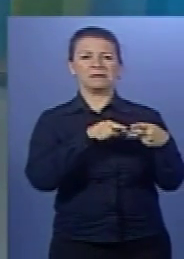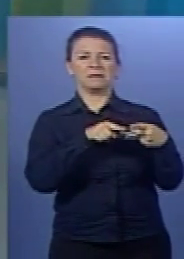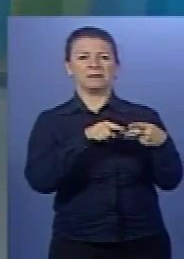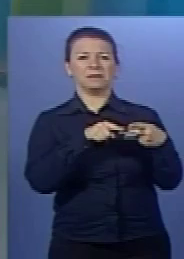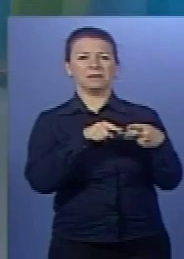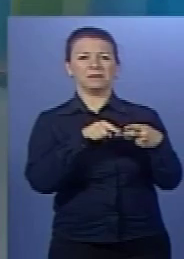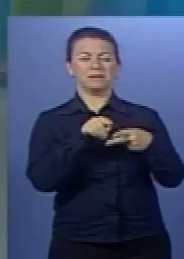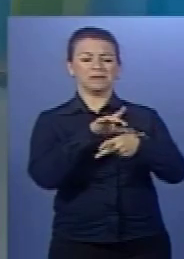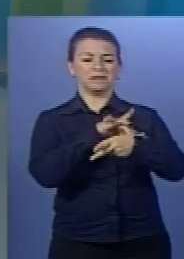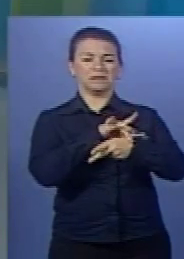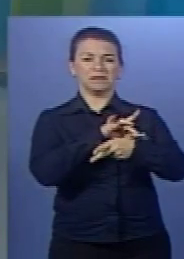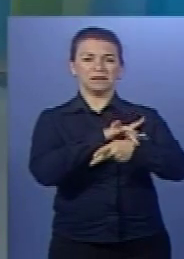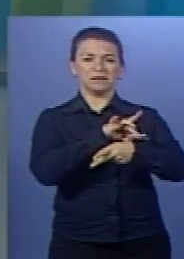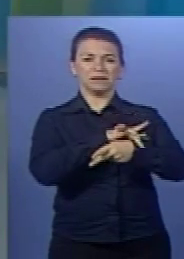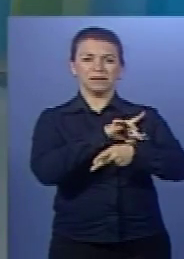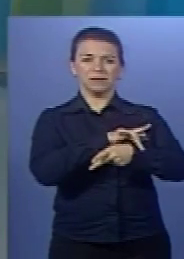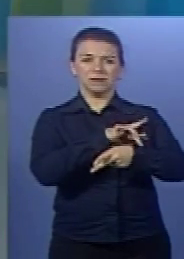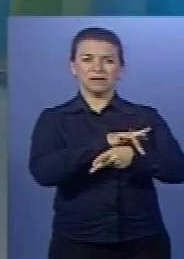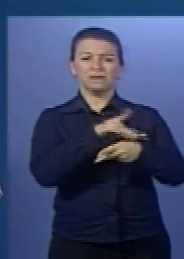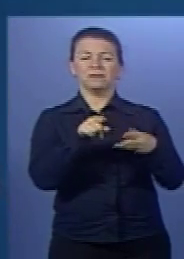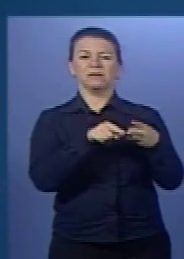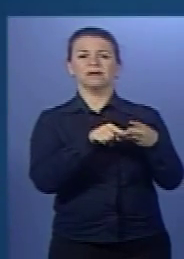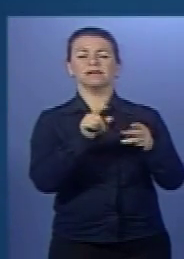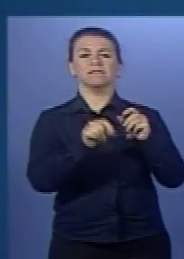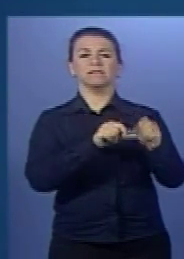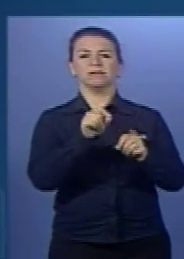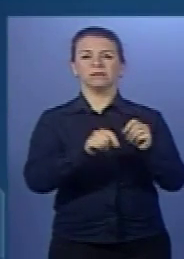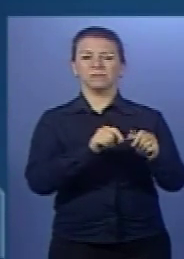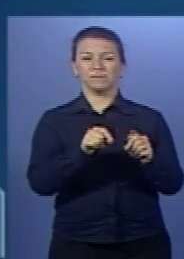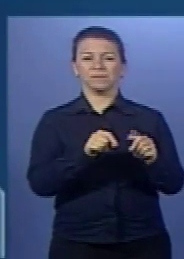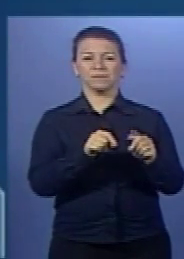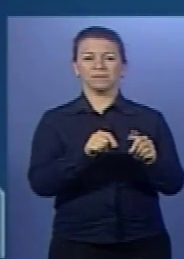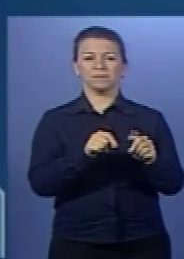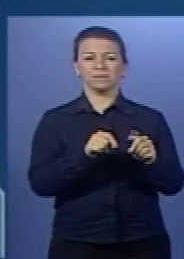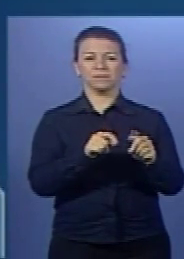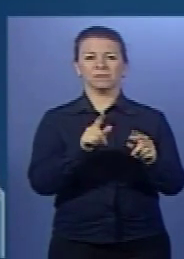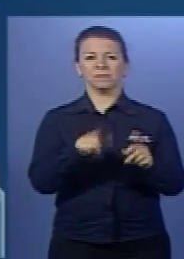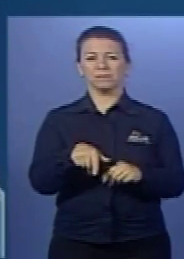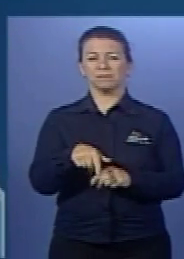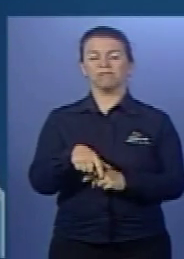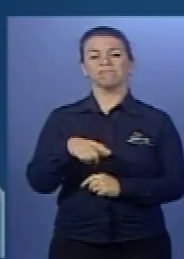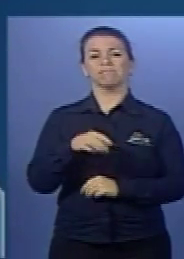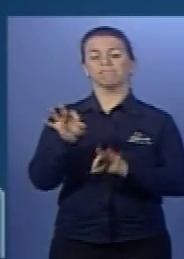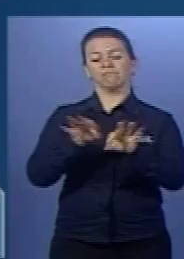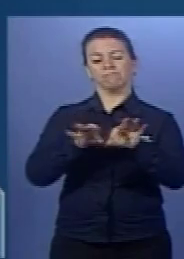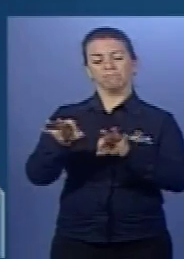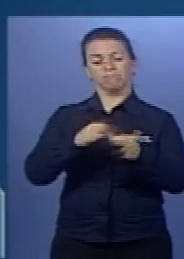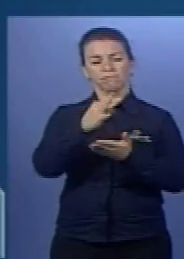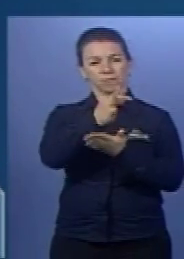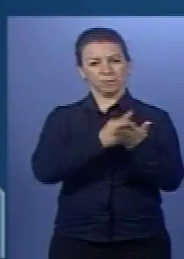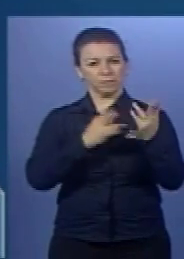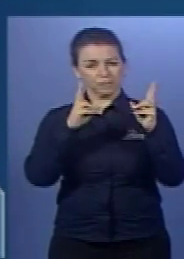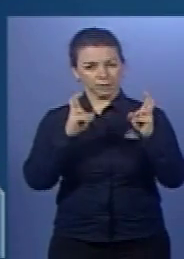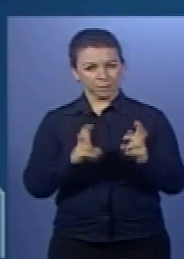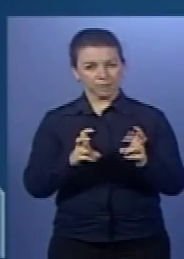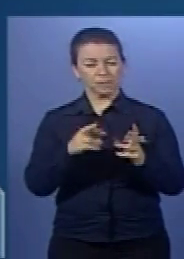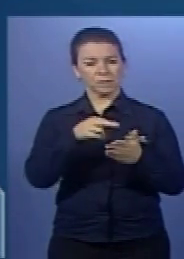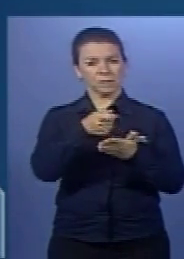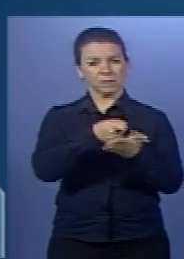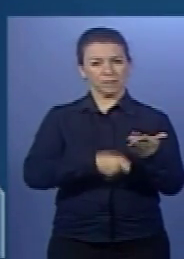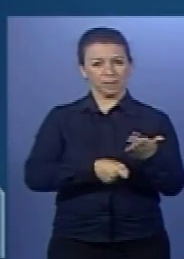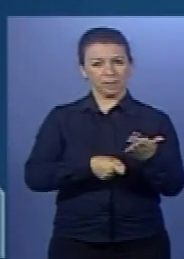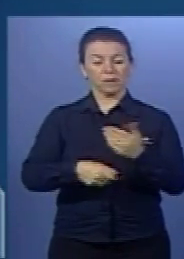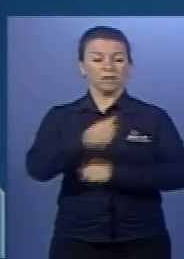Você acha que o Enem vai por essa linha ou não? Nós preparamos um tema de redação para os alunos da rede